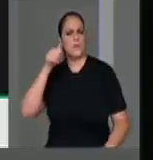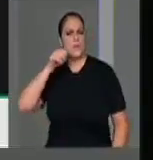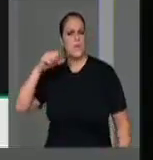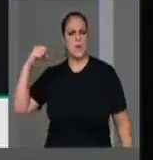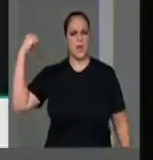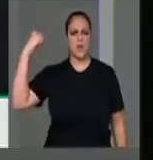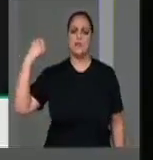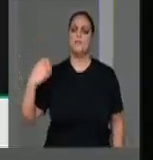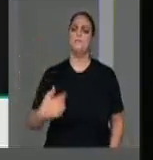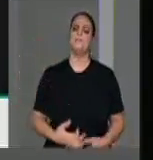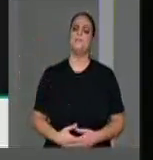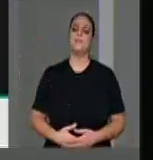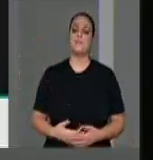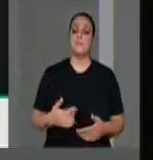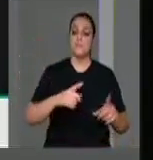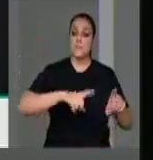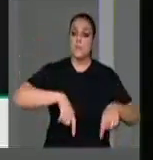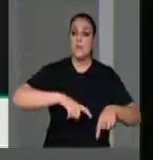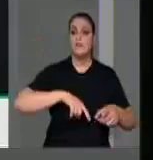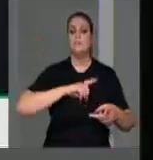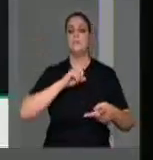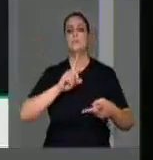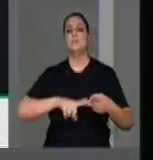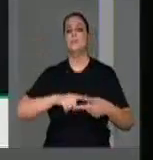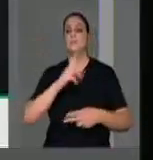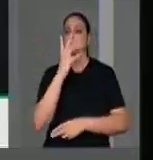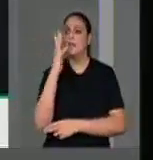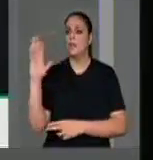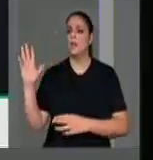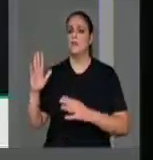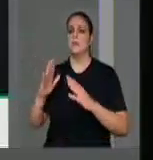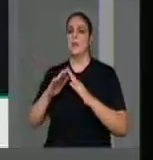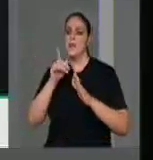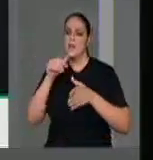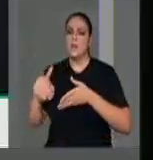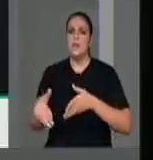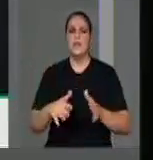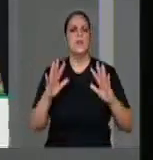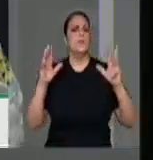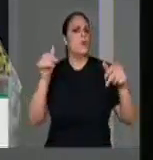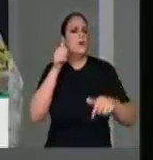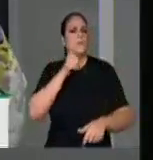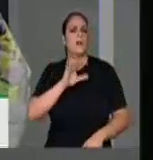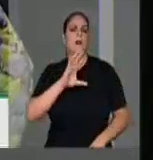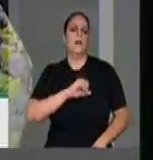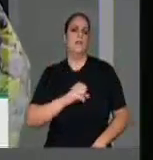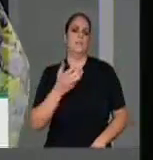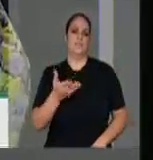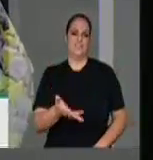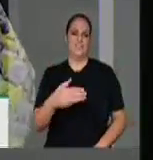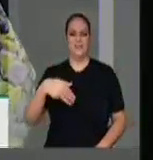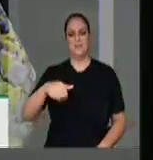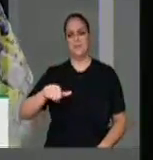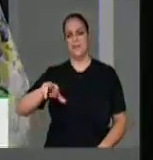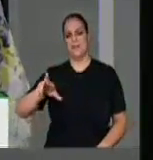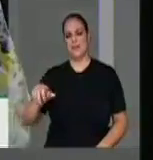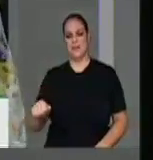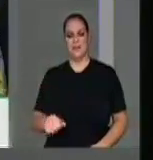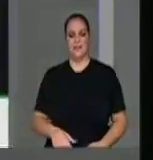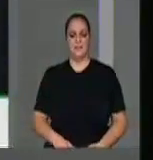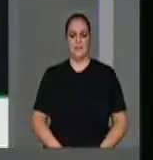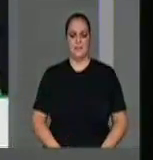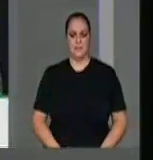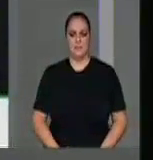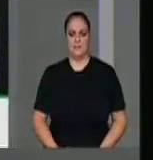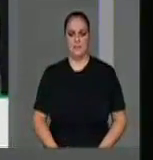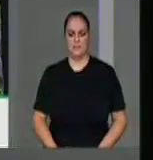As agricultoras familiares, as mulheres do campo, da floresta, das águas, te adoram, Mara. Para finalizar, faço